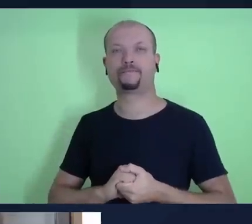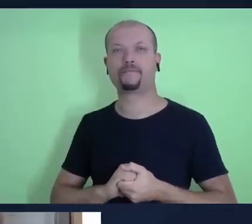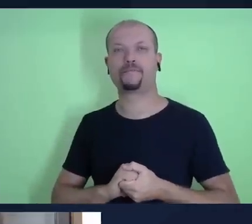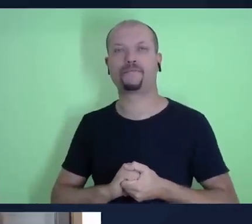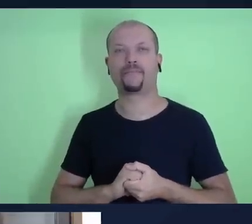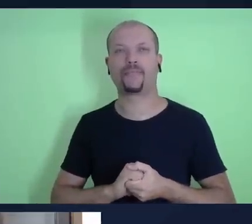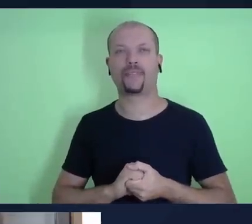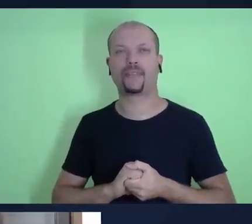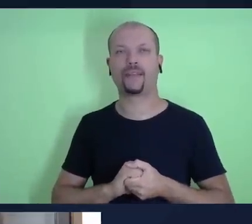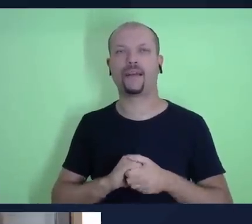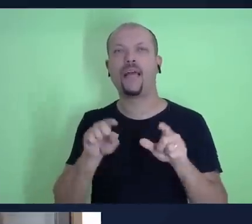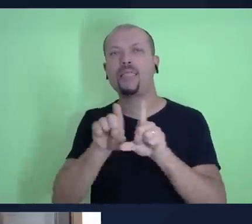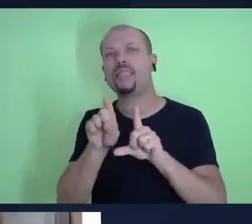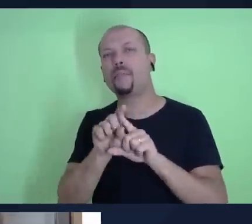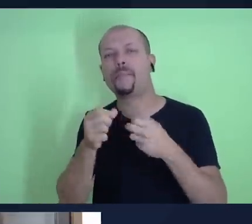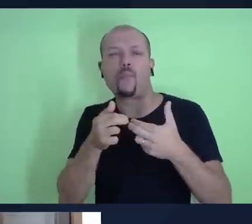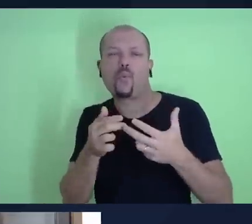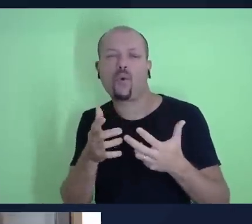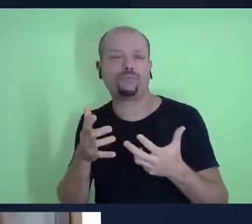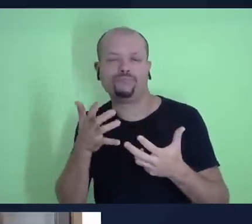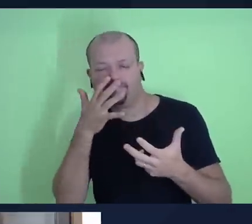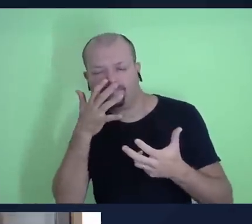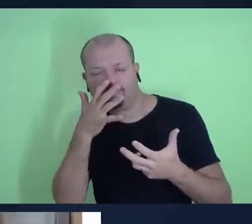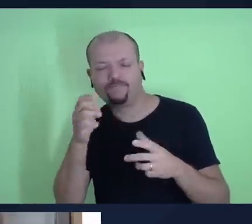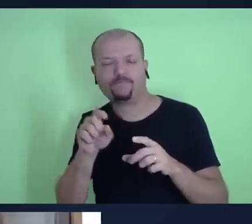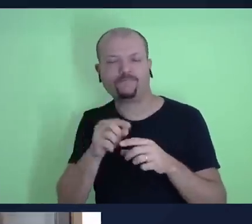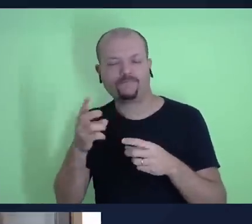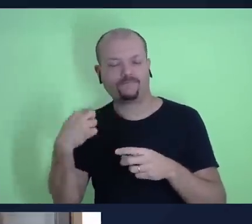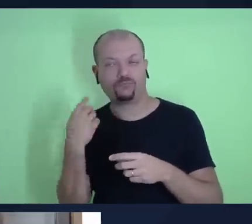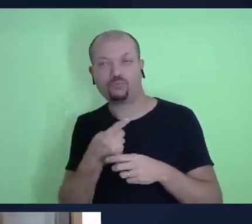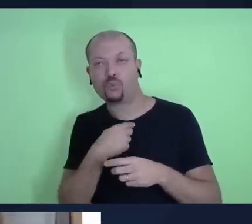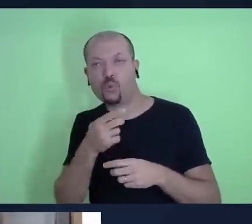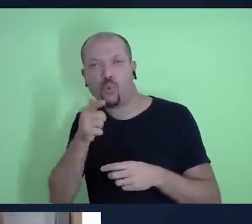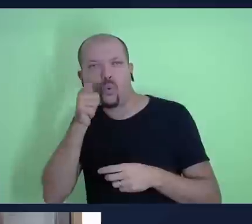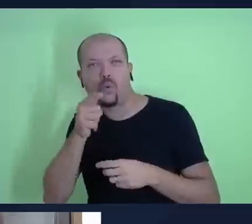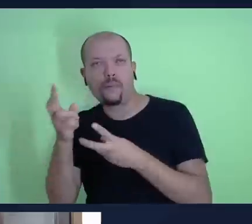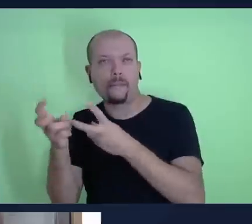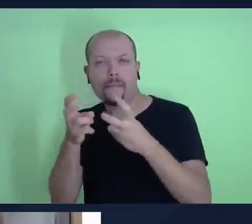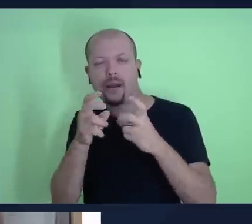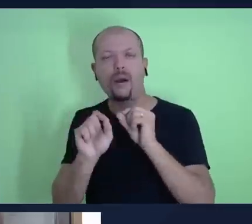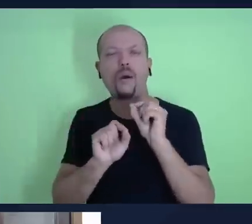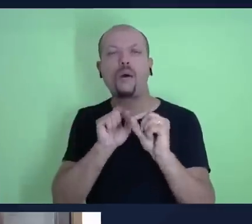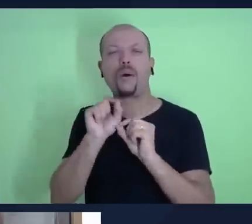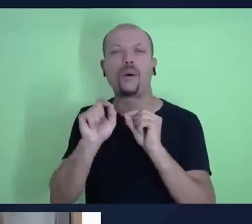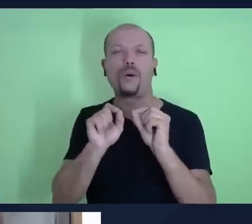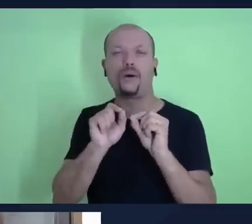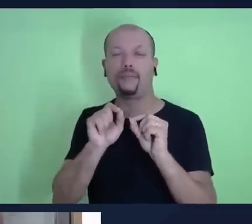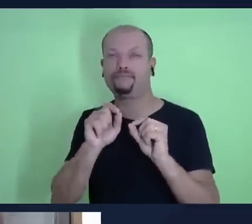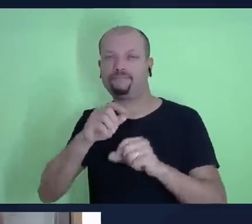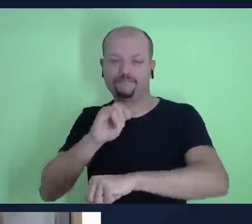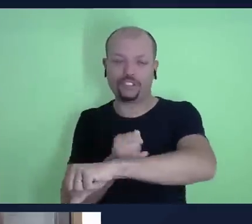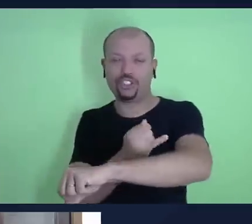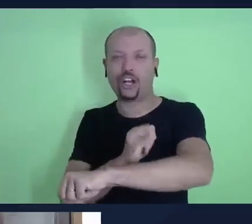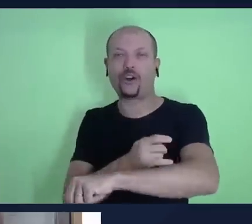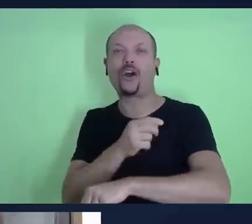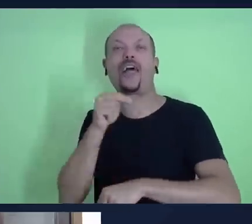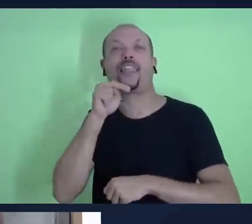E uma coisa bem interessante também nesse processo todo é que, lembra, Jacó é neto de Abraão.